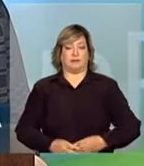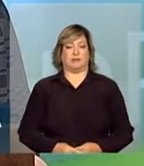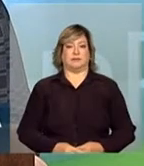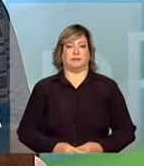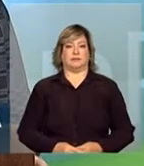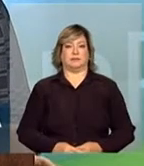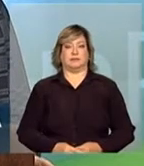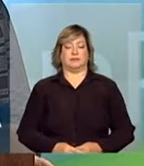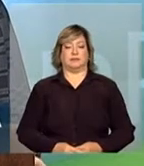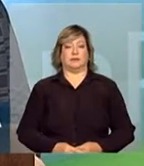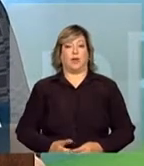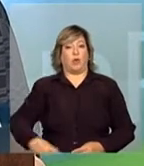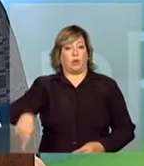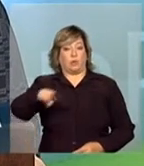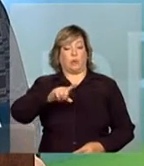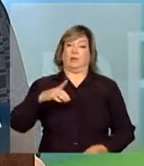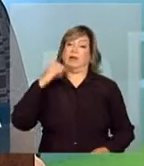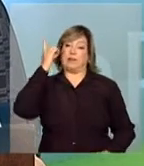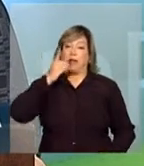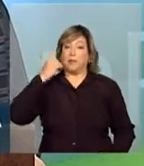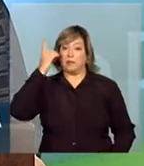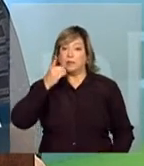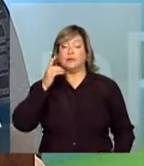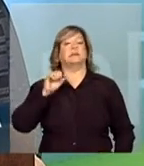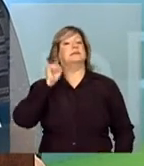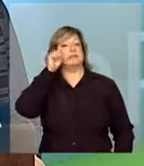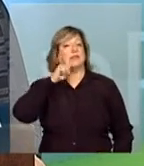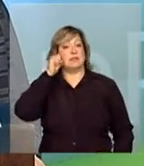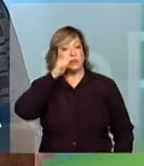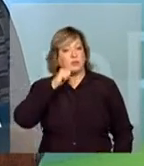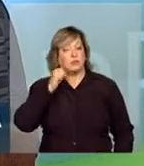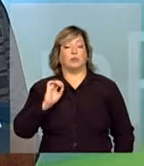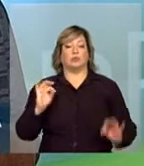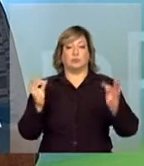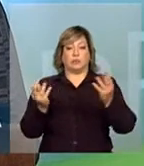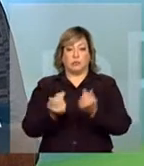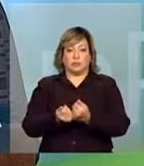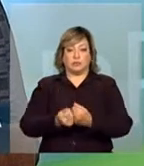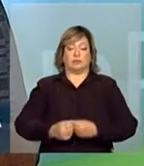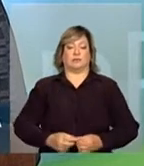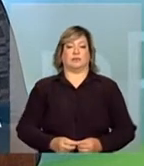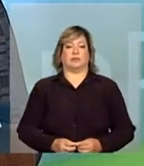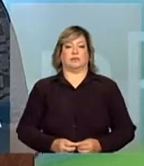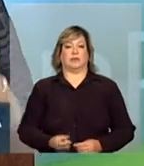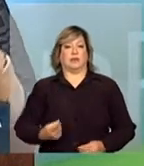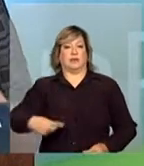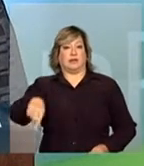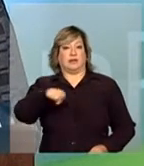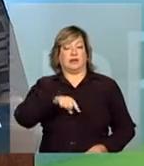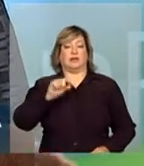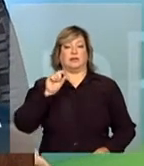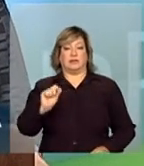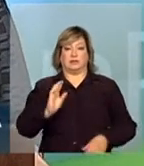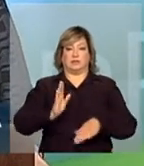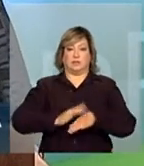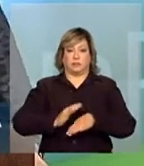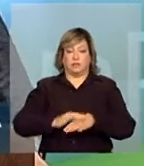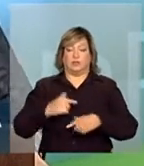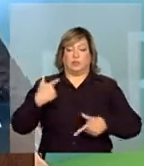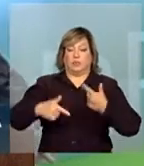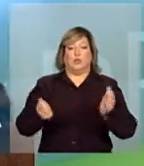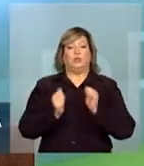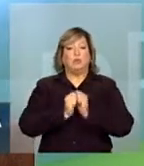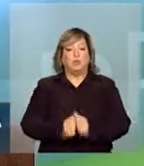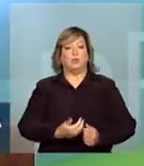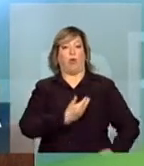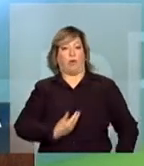Os senhores deputados e os senhores senadores são os atores junto com o governo